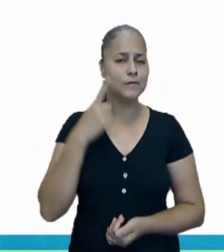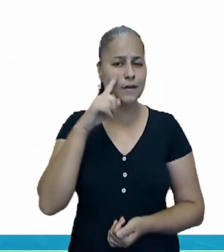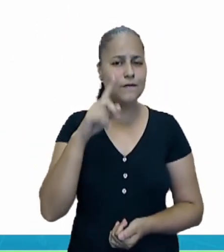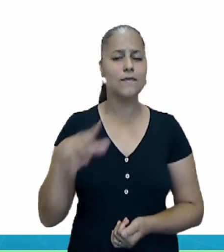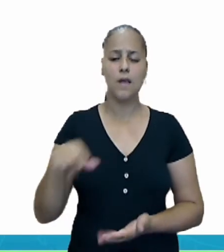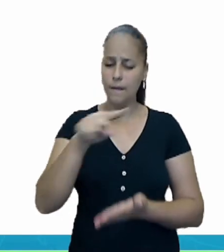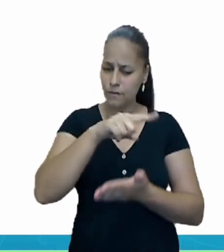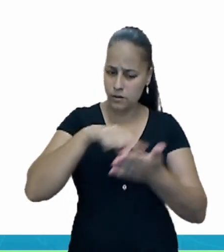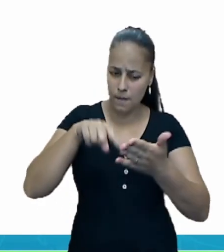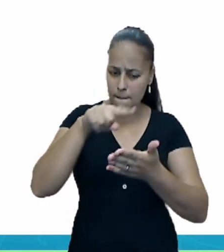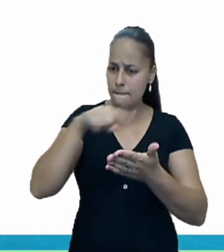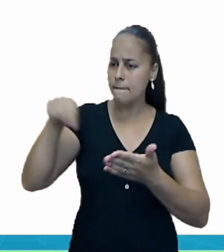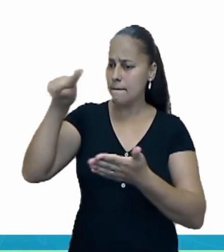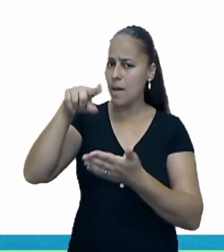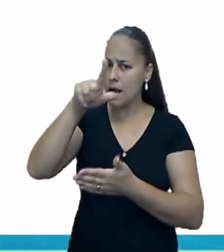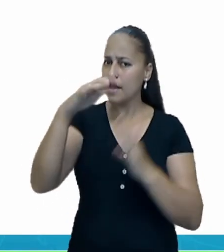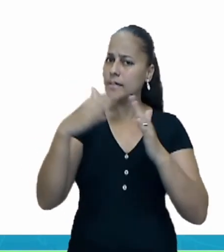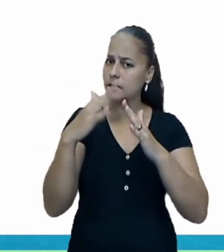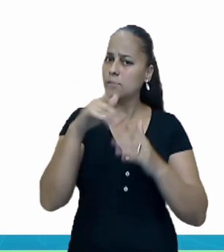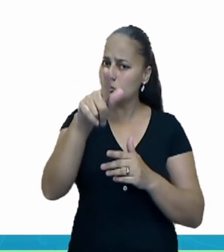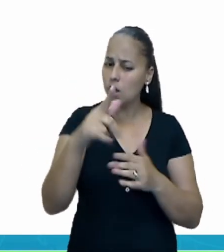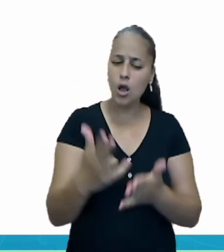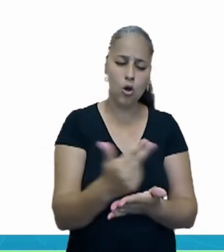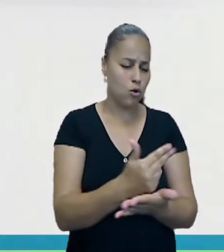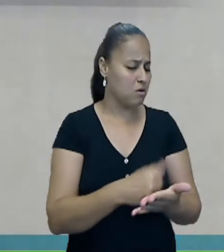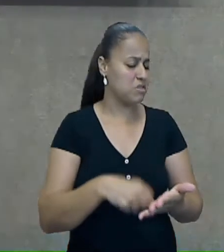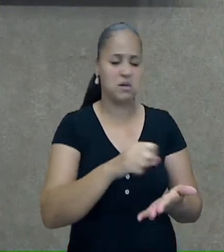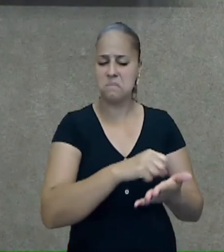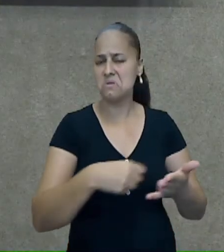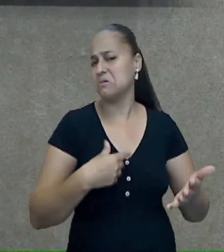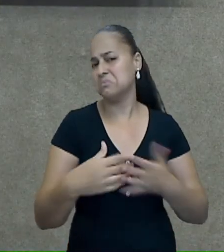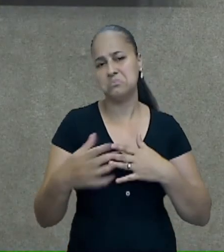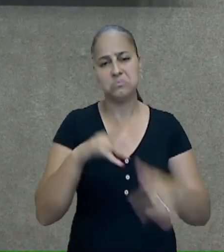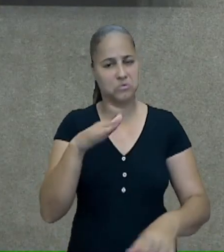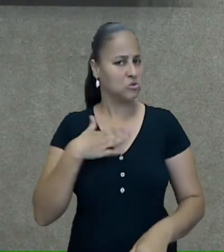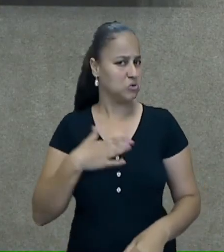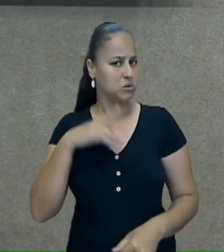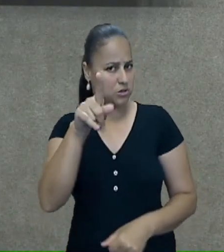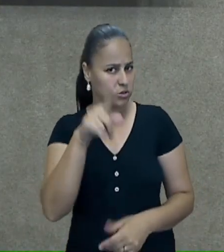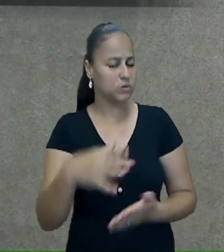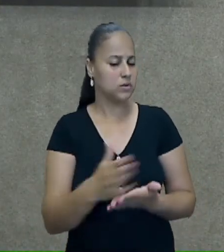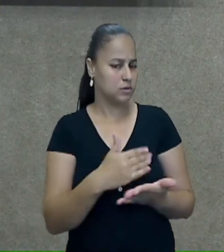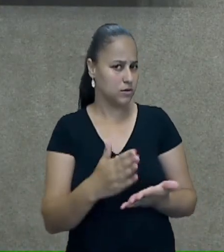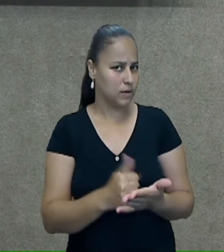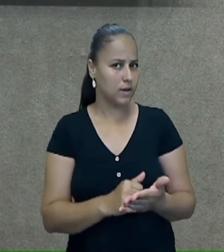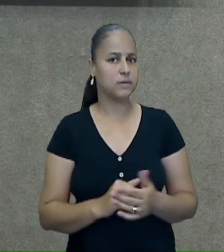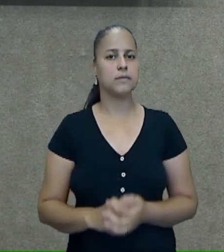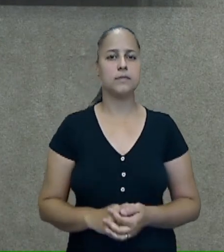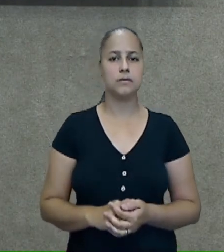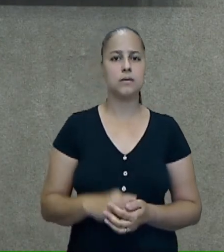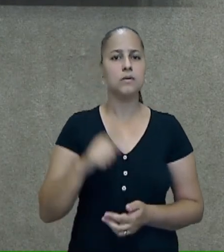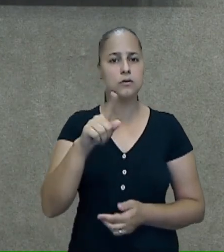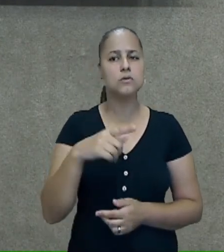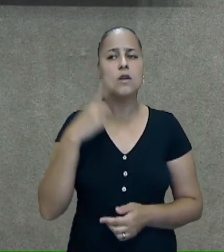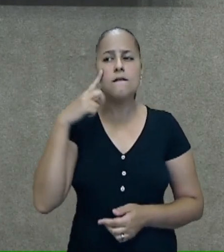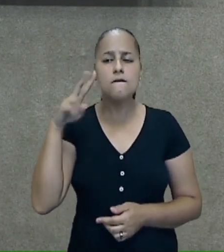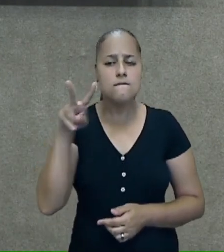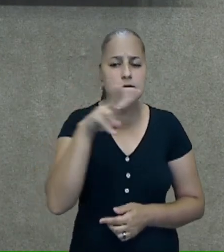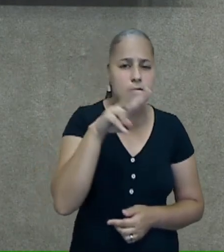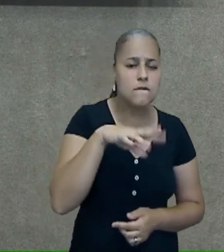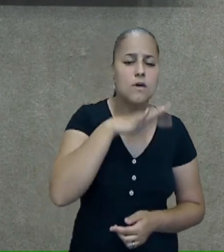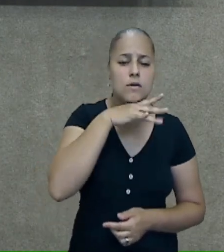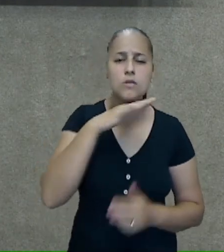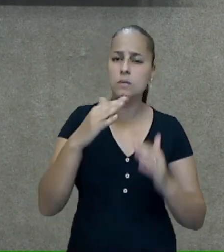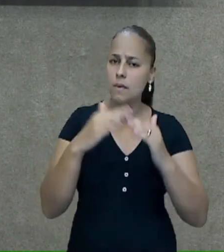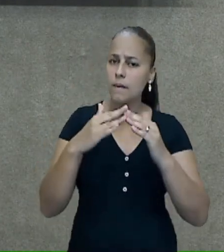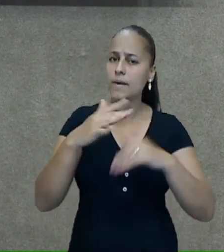vai fazer aí na sua casa, no seu caderno. Se você tiver algum animal em casa,